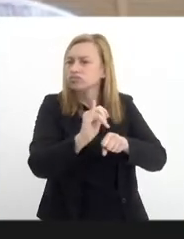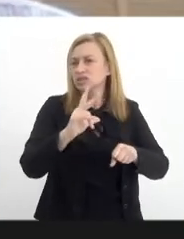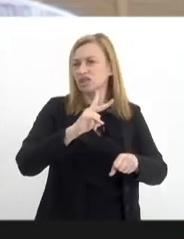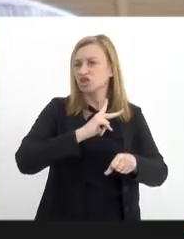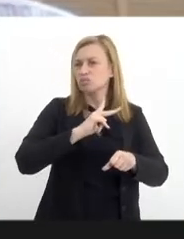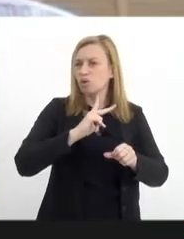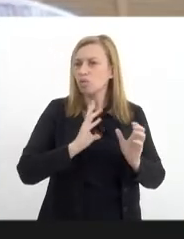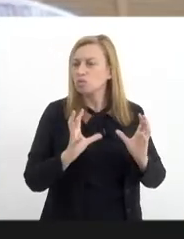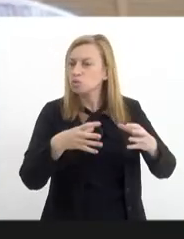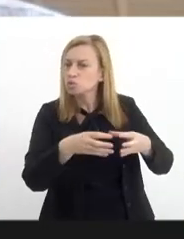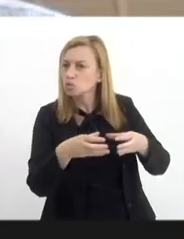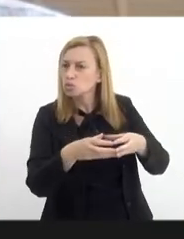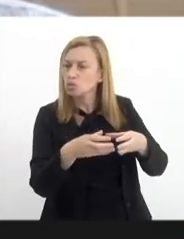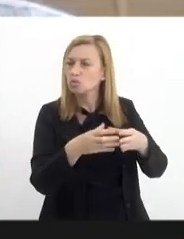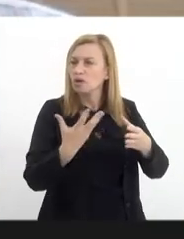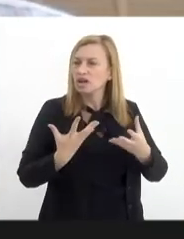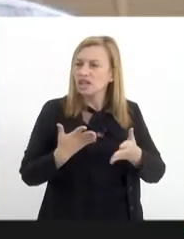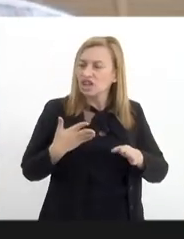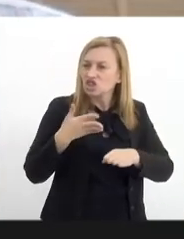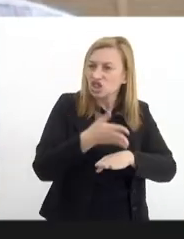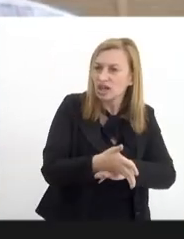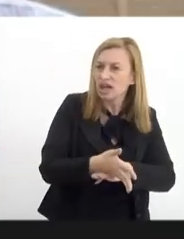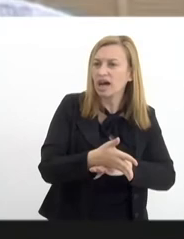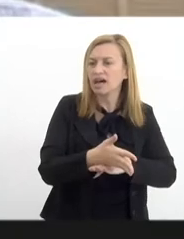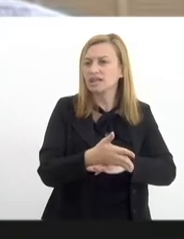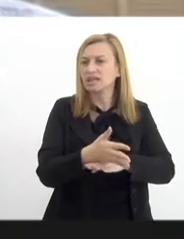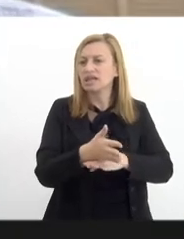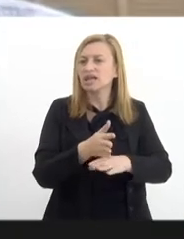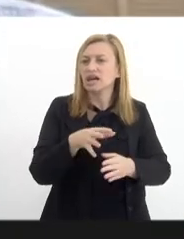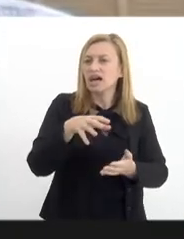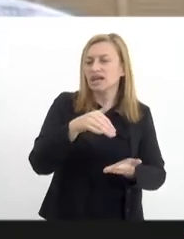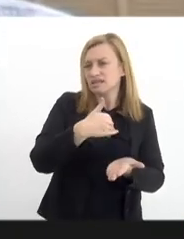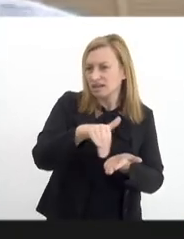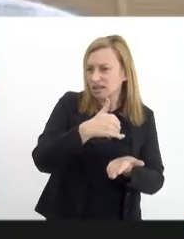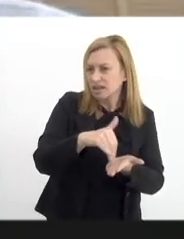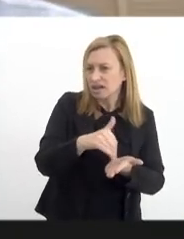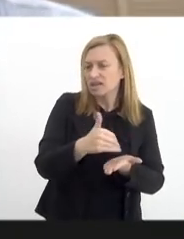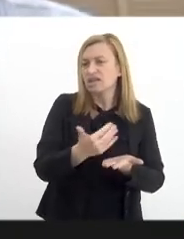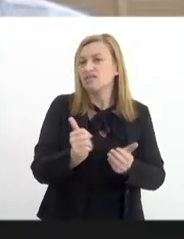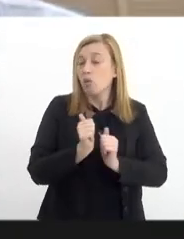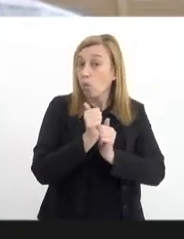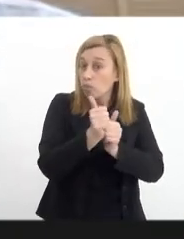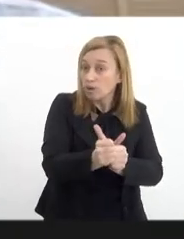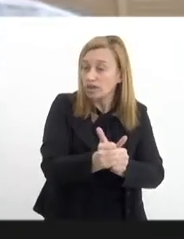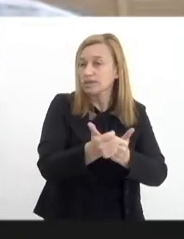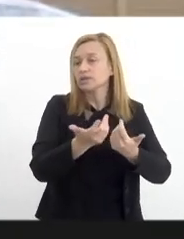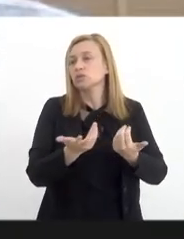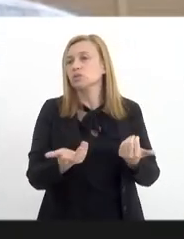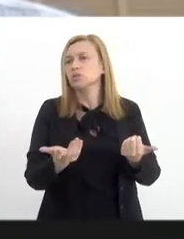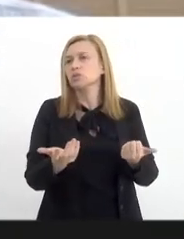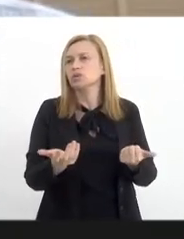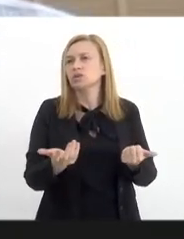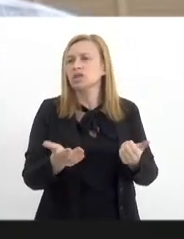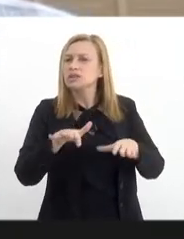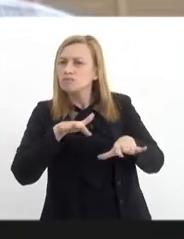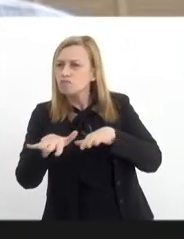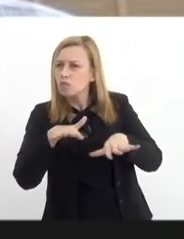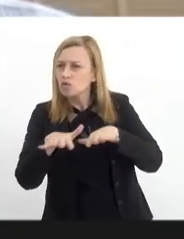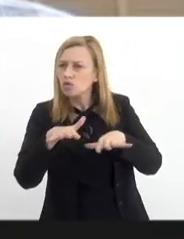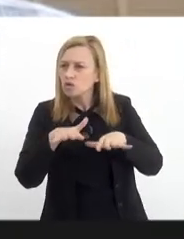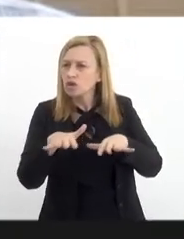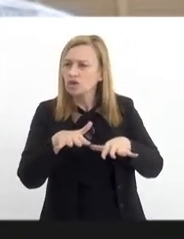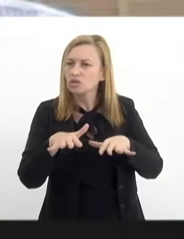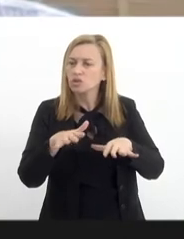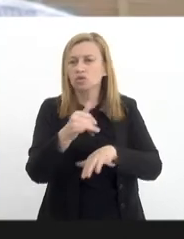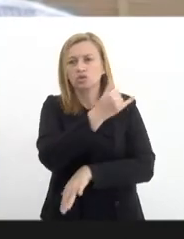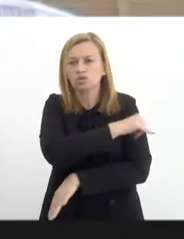comunidades a chegarem às secretarias, eu venho acompanhando esse movimento aí do